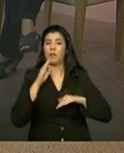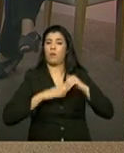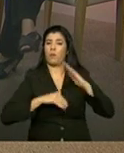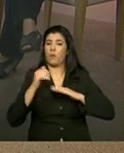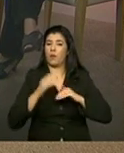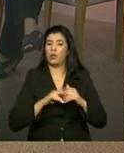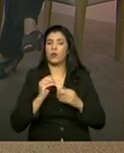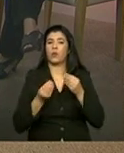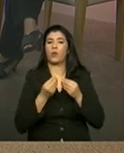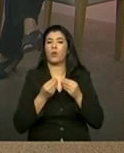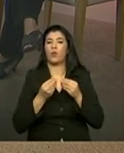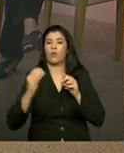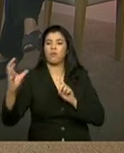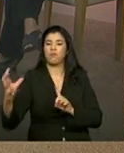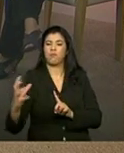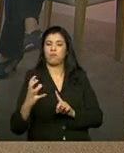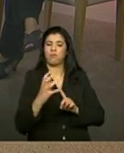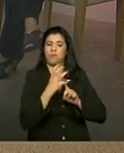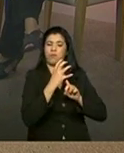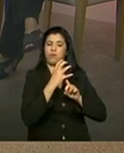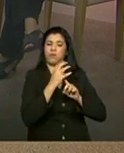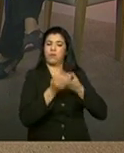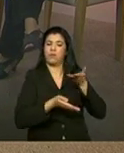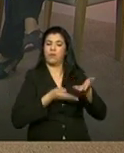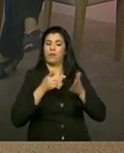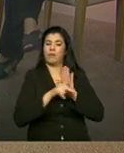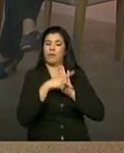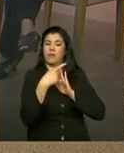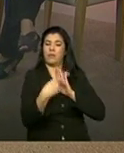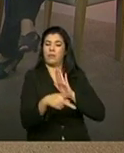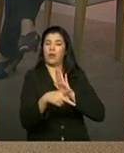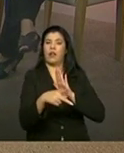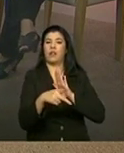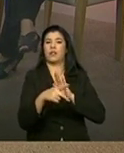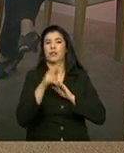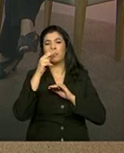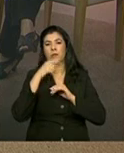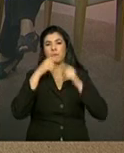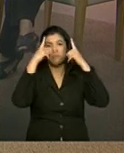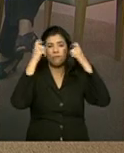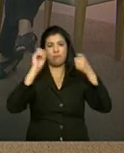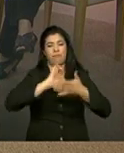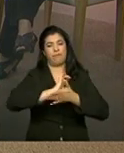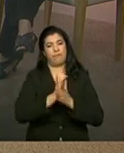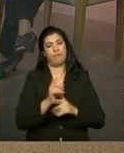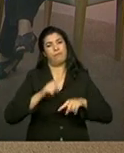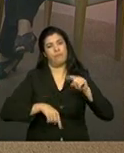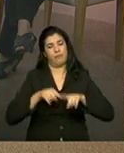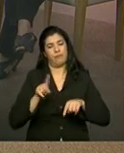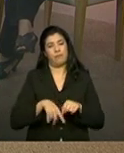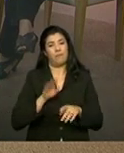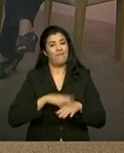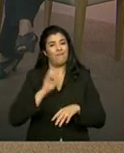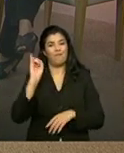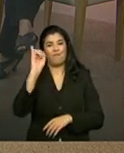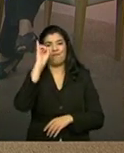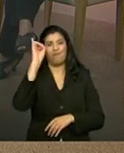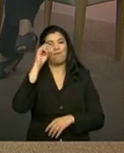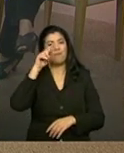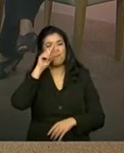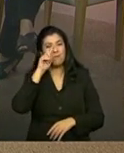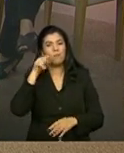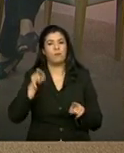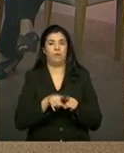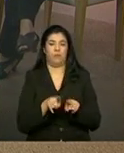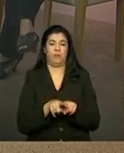induzir ao atendimento de situações de vulnerabilidade ainda mais graves.